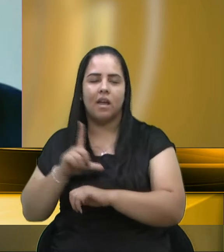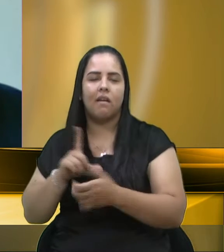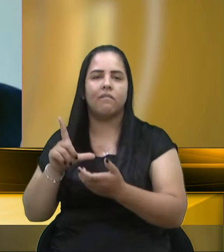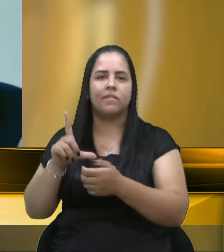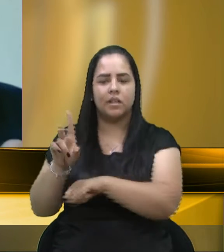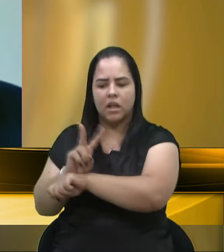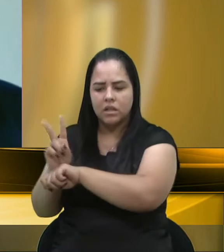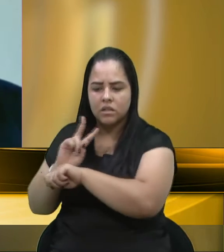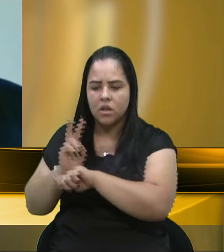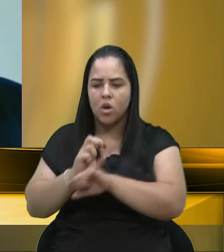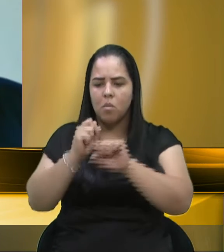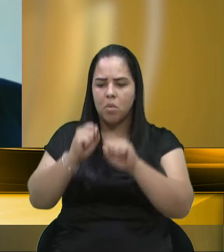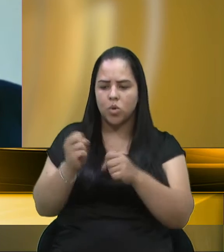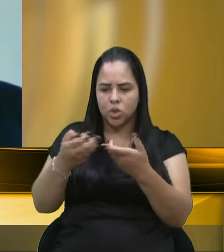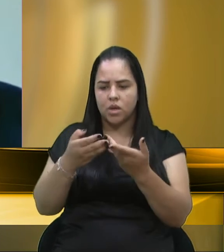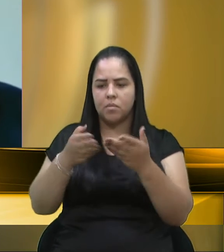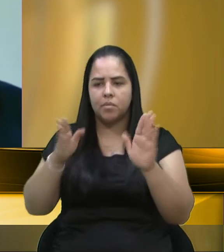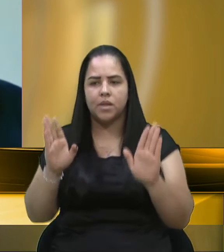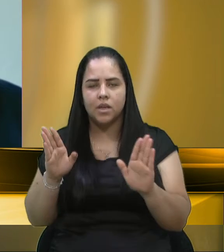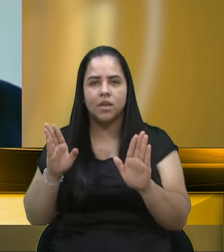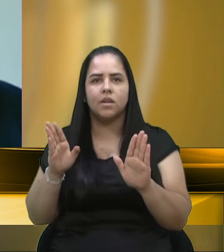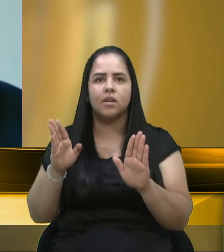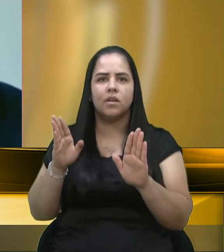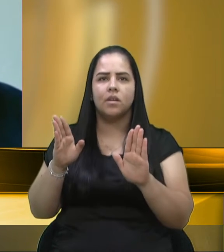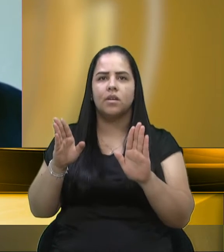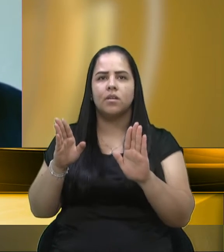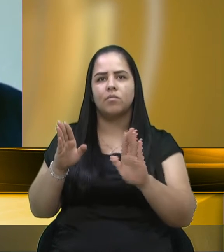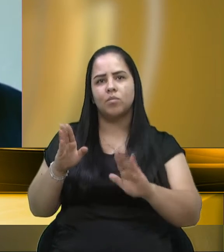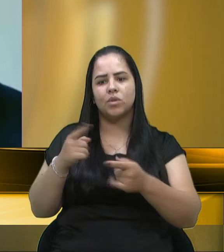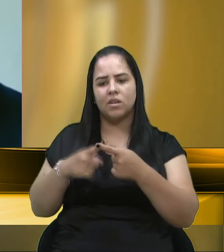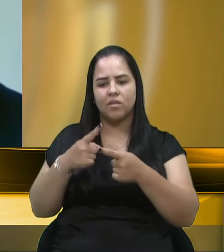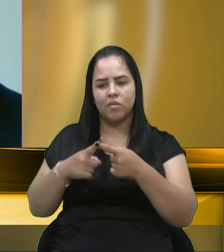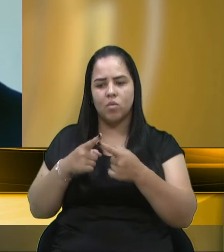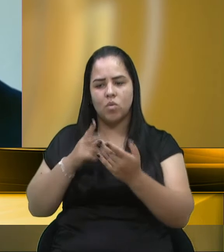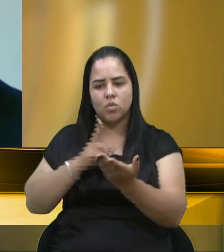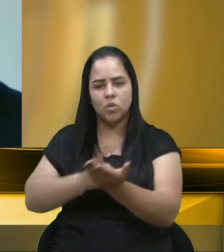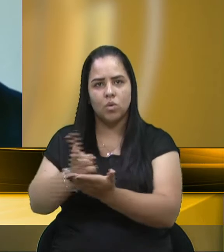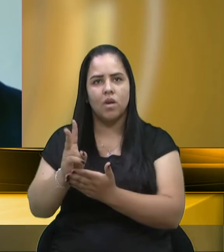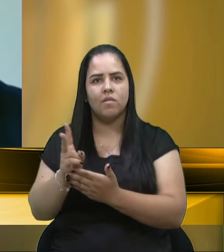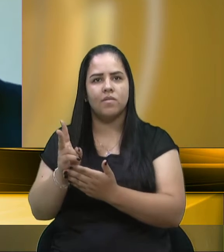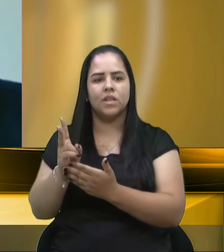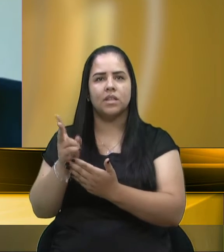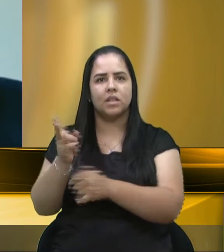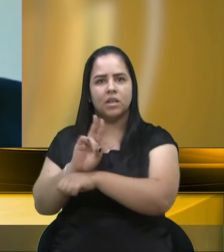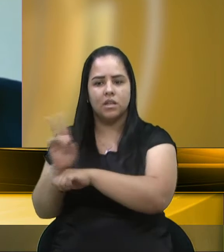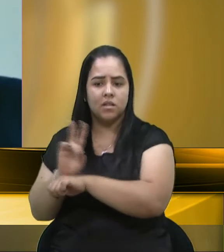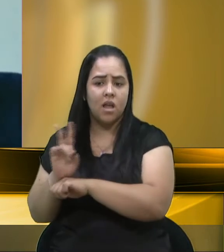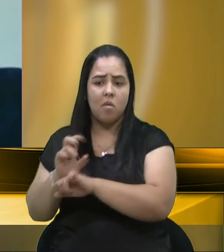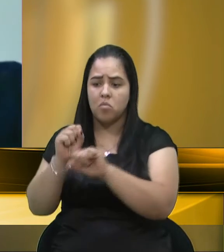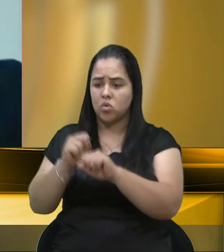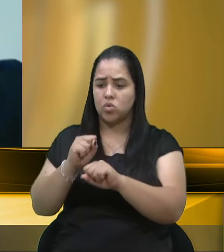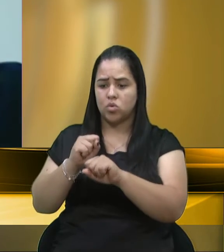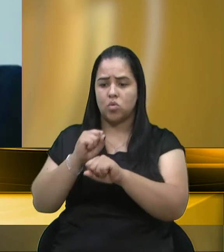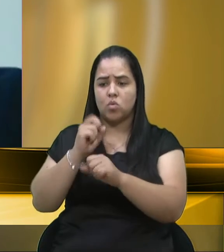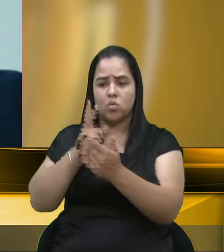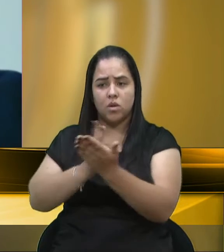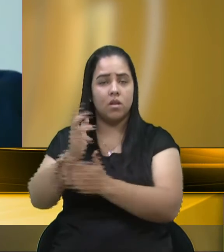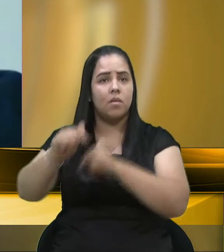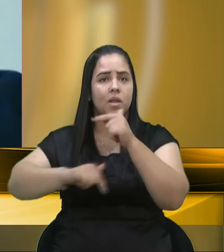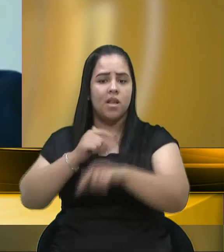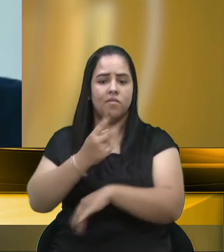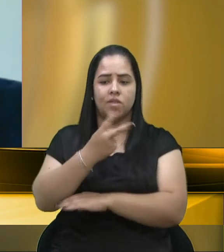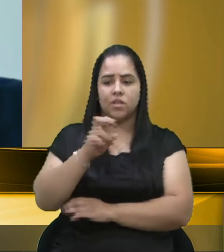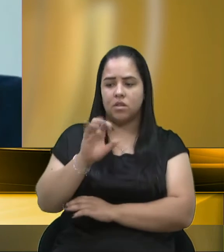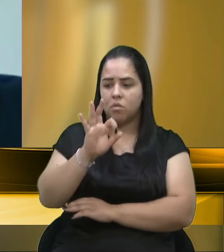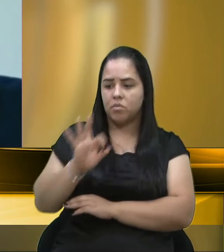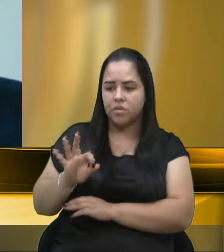deixar o pessoal abrir e vamos, aí sim, fiscalizar o contrário. Vamos deixar o pessoal trabalhar, 25%,